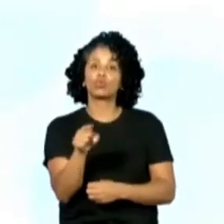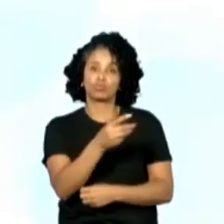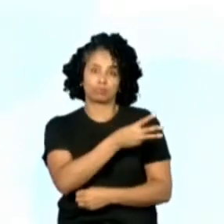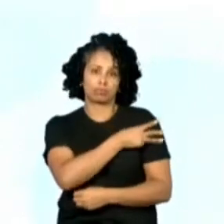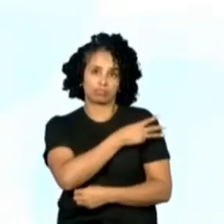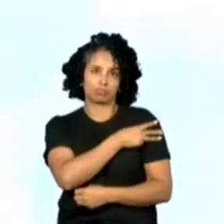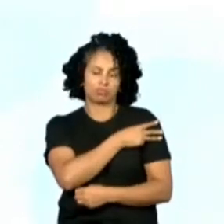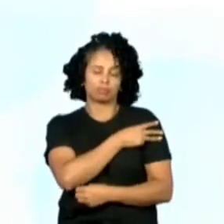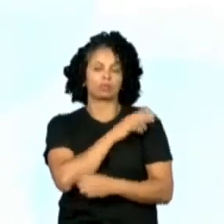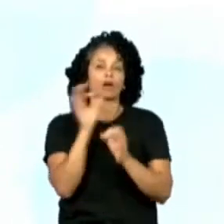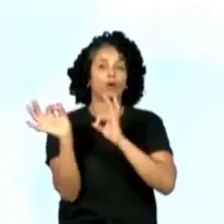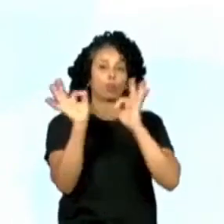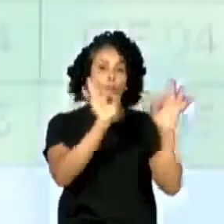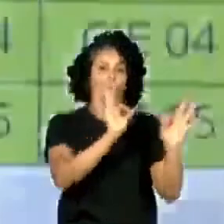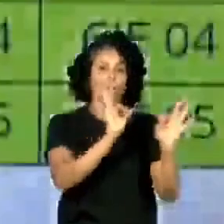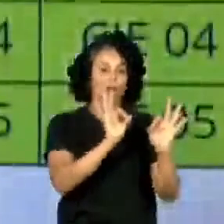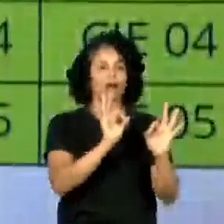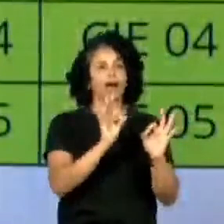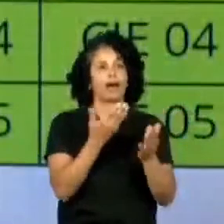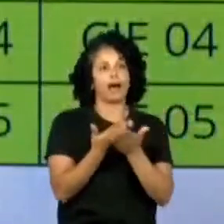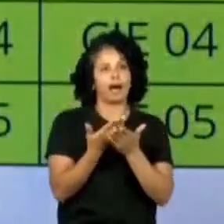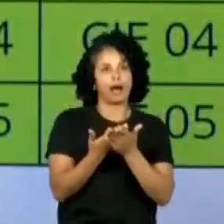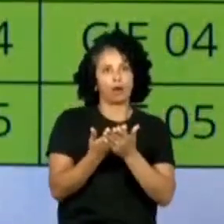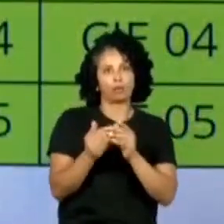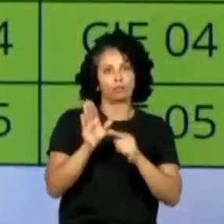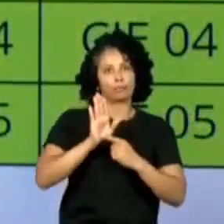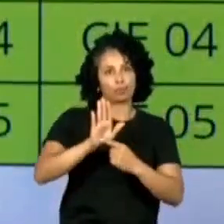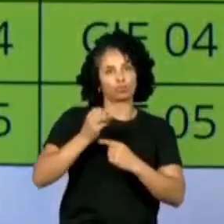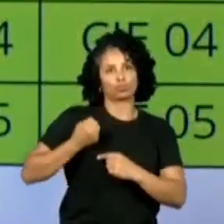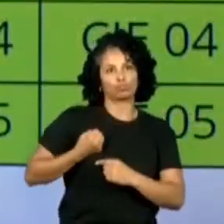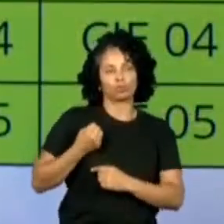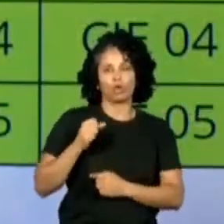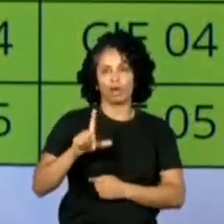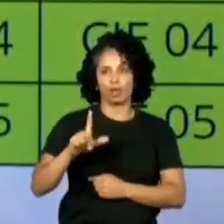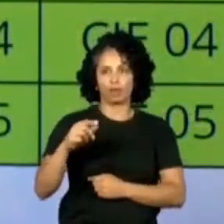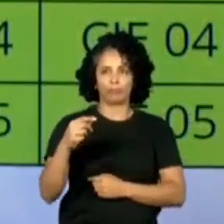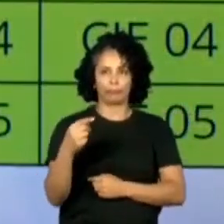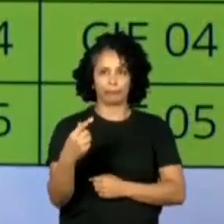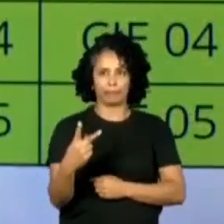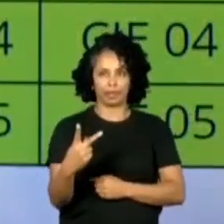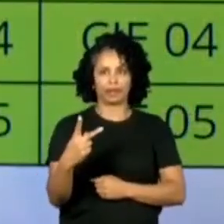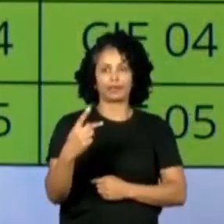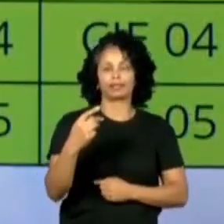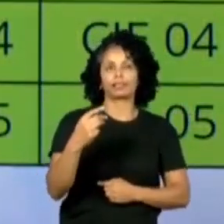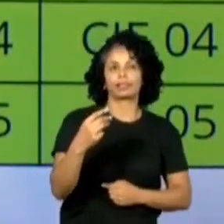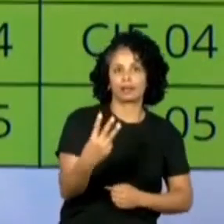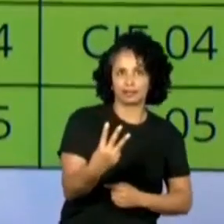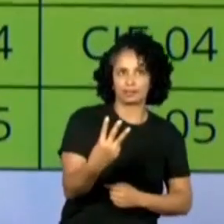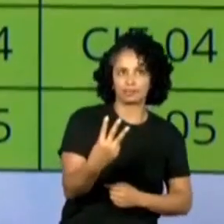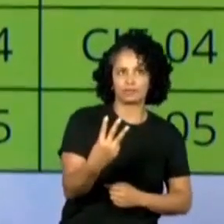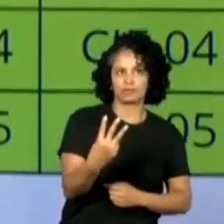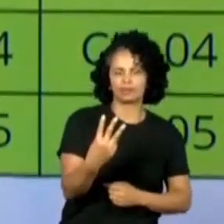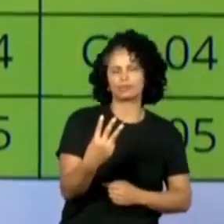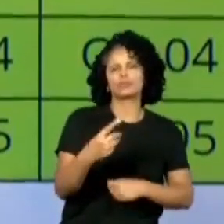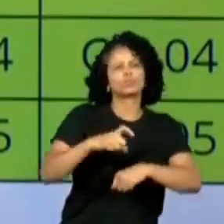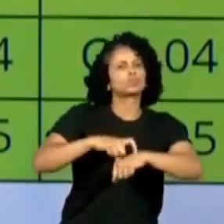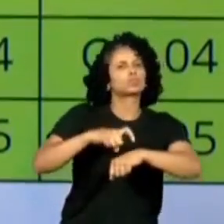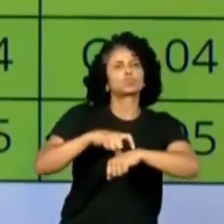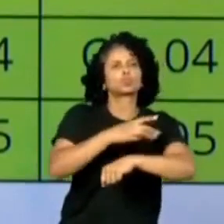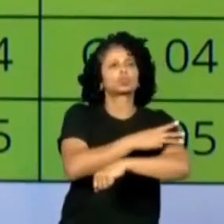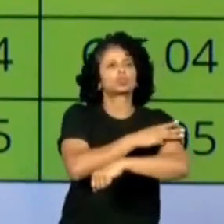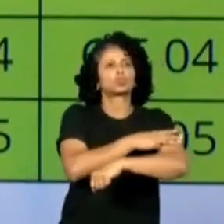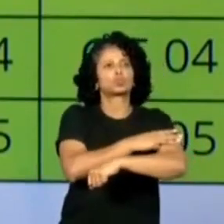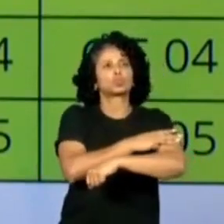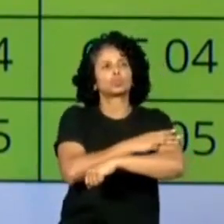assistir nesse horário aqui onde está o 3, certo? Então, na segunda-feira, ó, qual é o horário do terceiro ano? Das